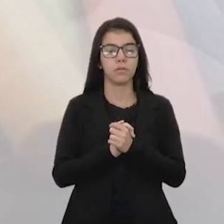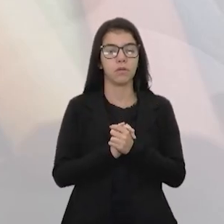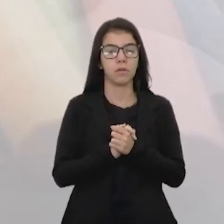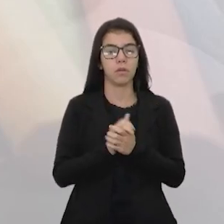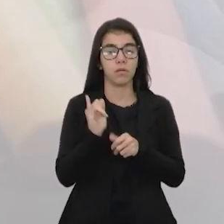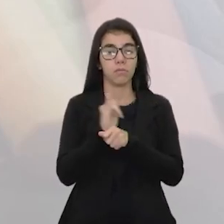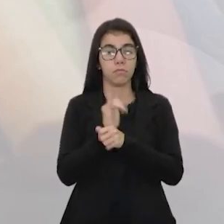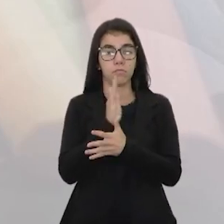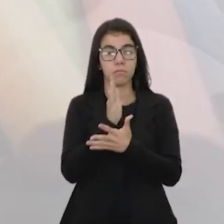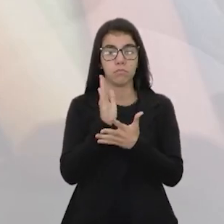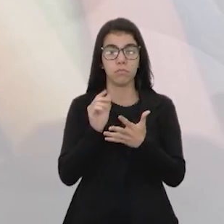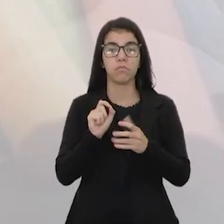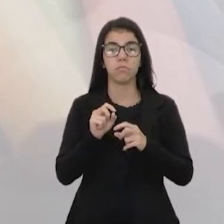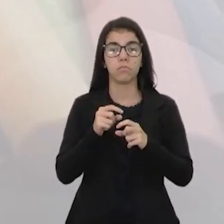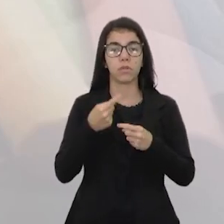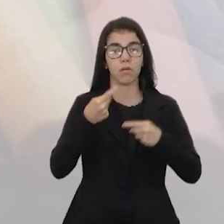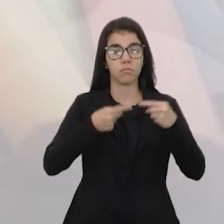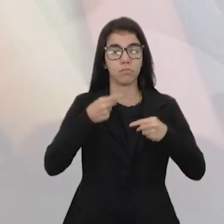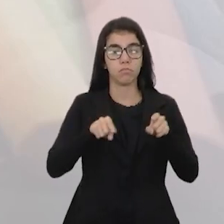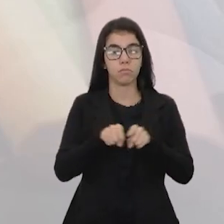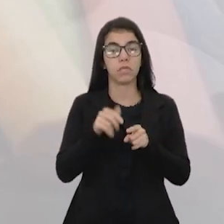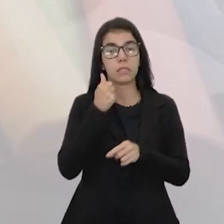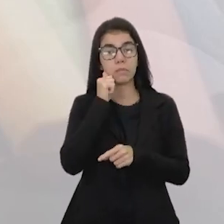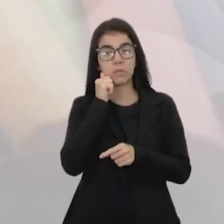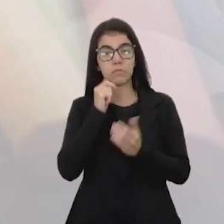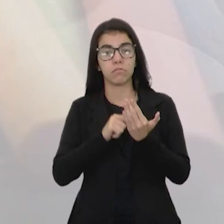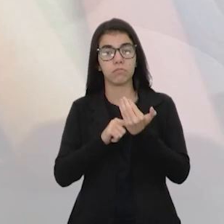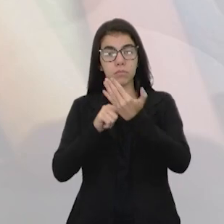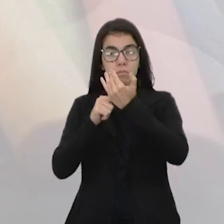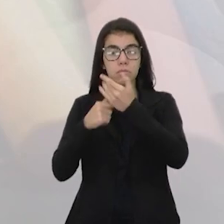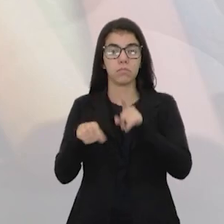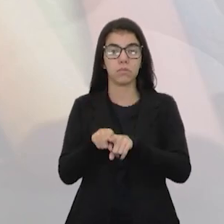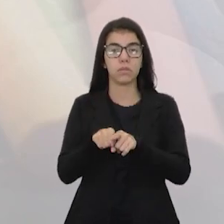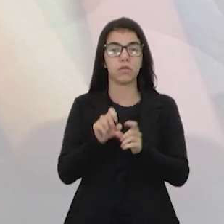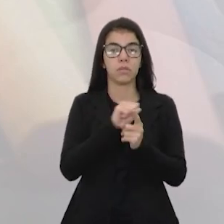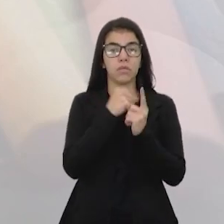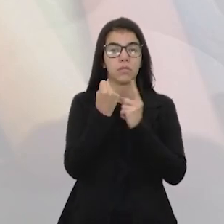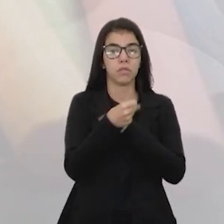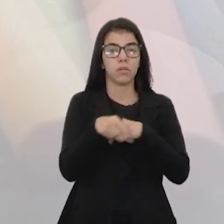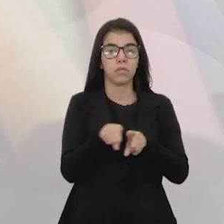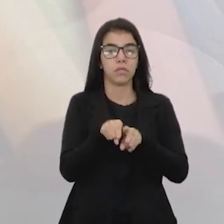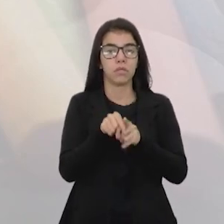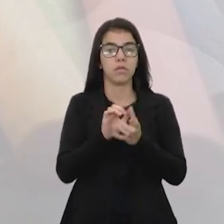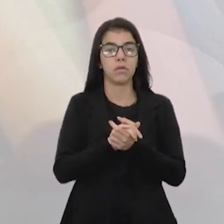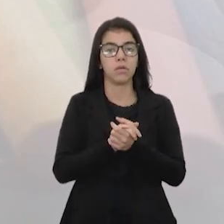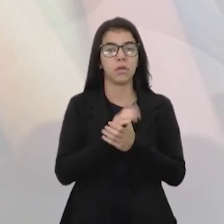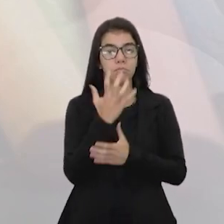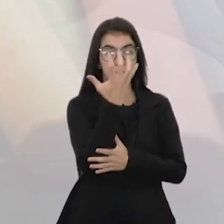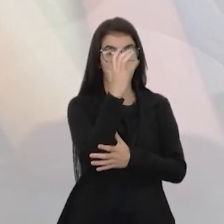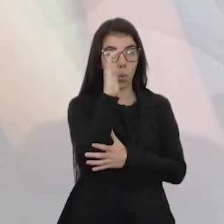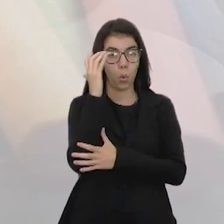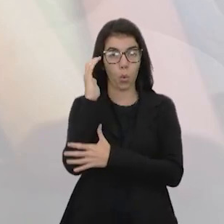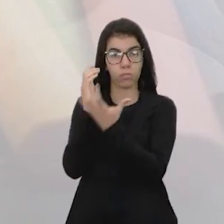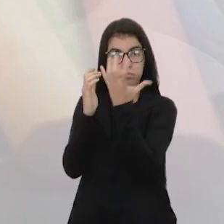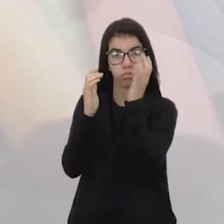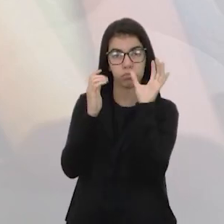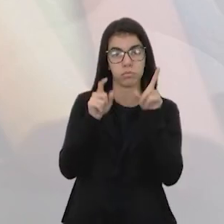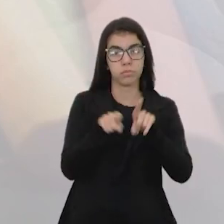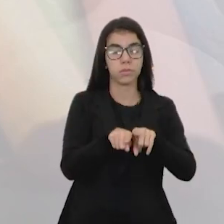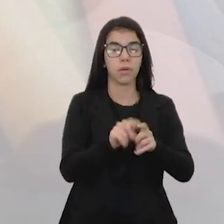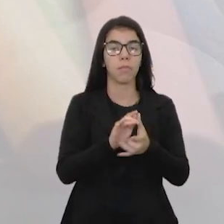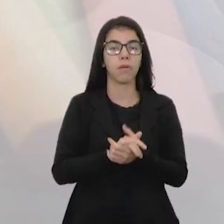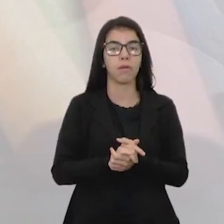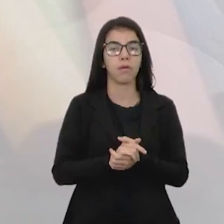estratégias de discussão, né? Sobre ciência, tecnologia, sociedade e meio ambiente, né? E ambiente.